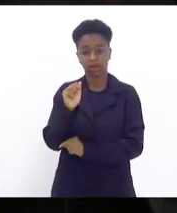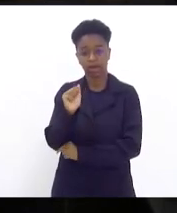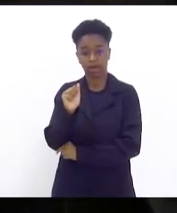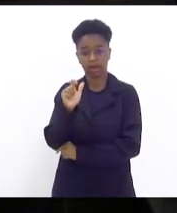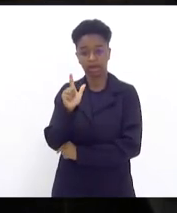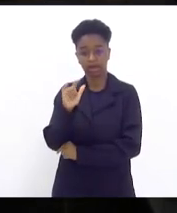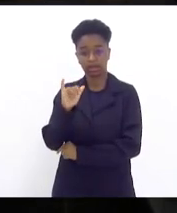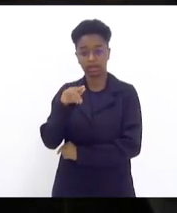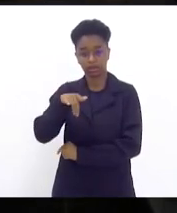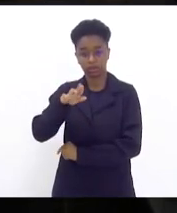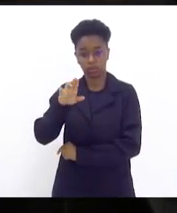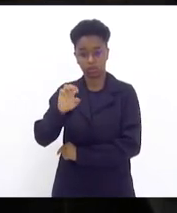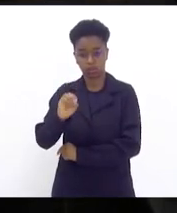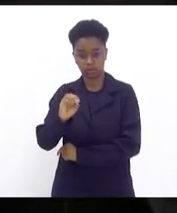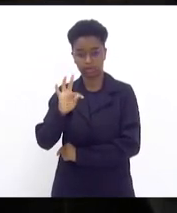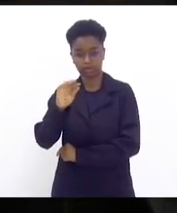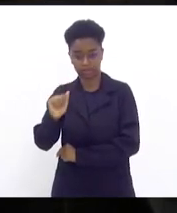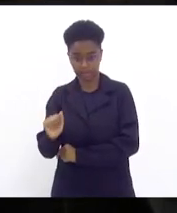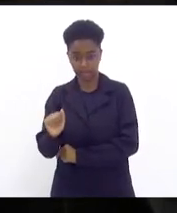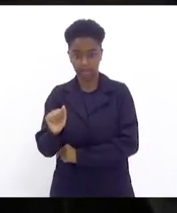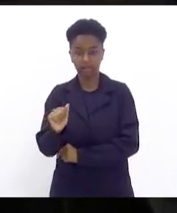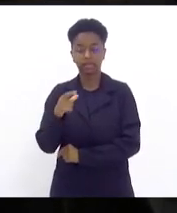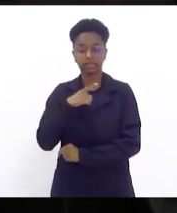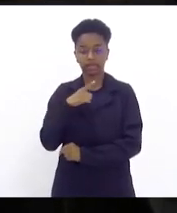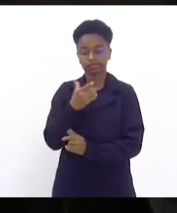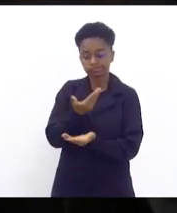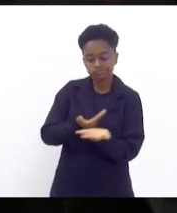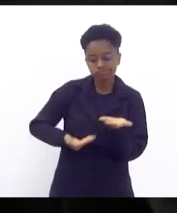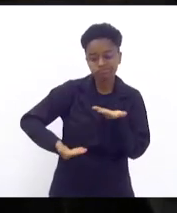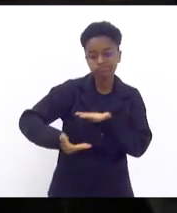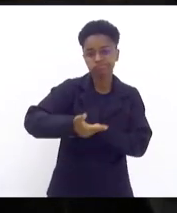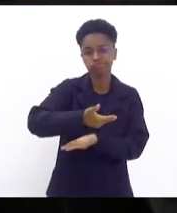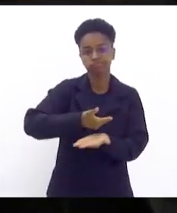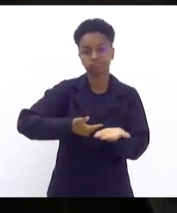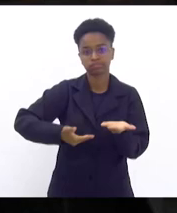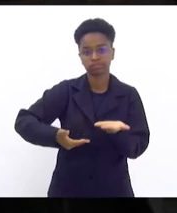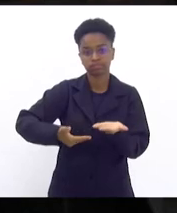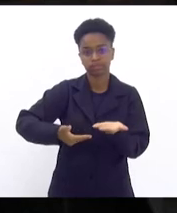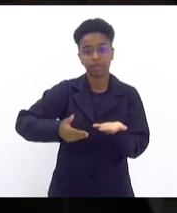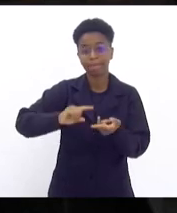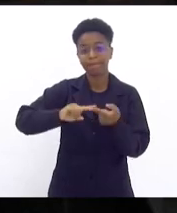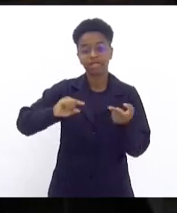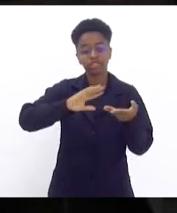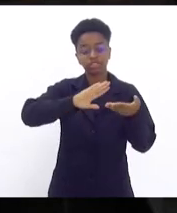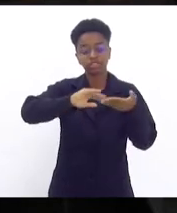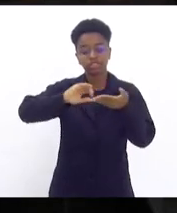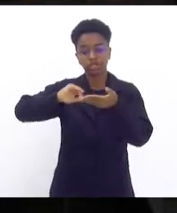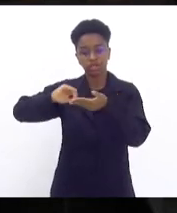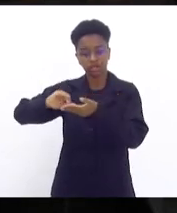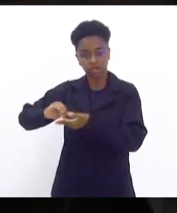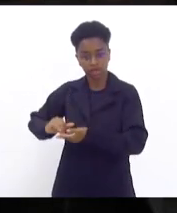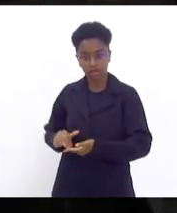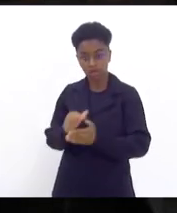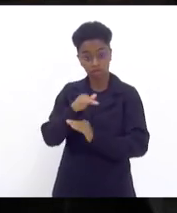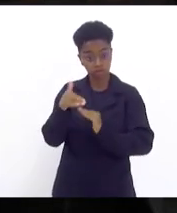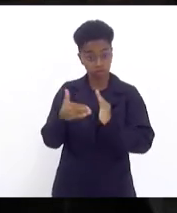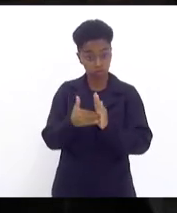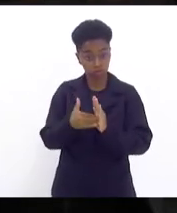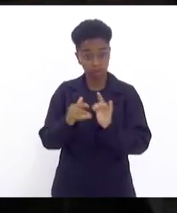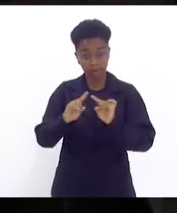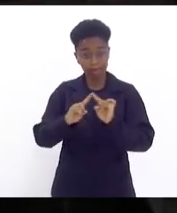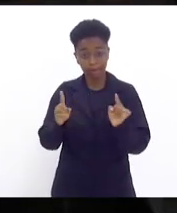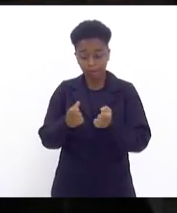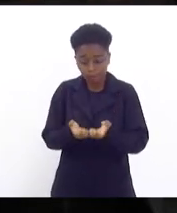Sérgio, os intermediários tiram tudo que podem tirar e não chegam no